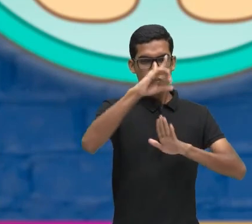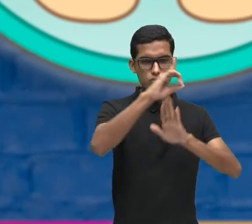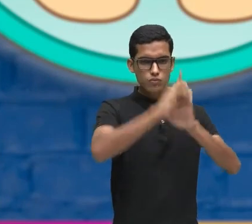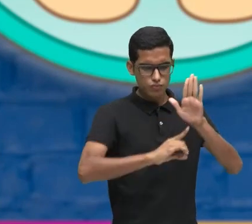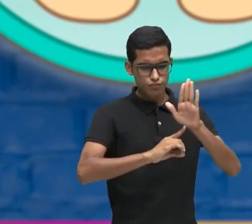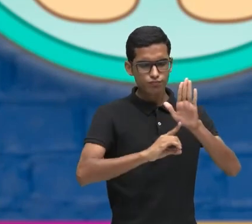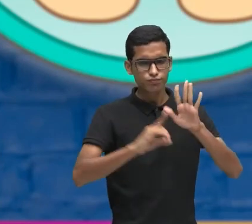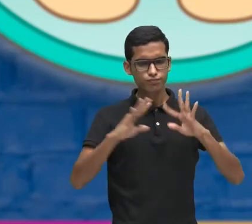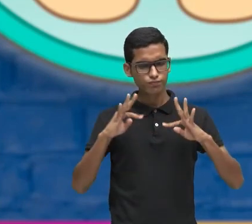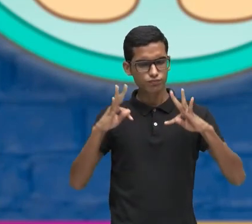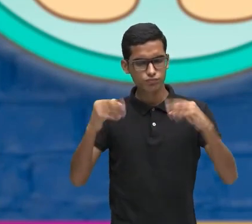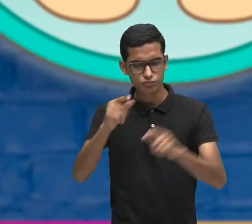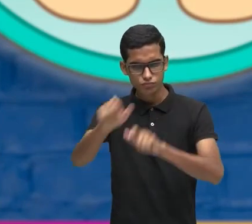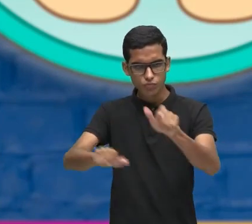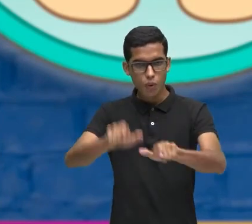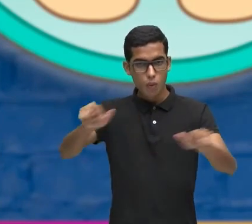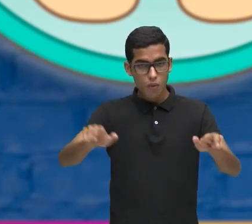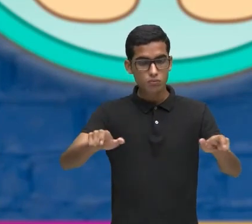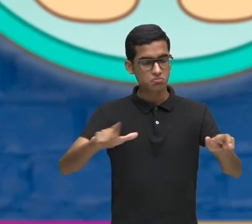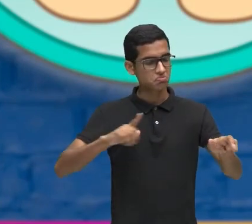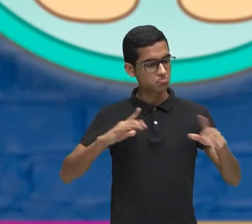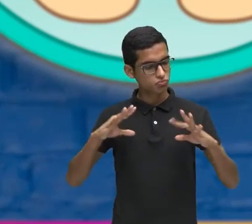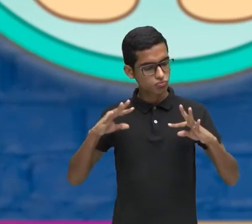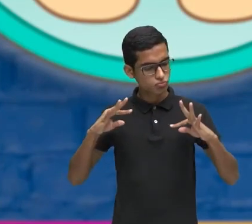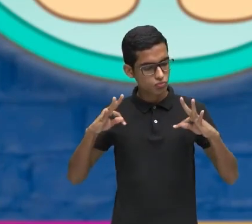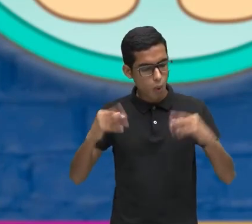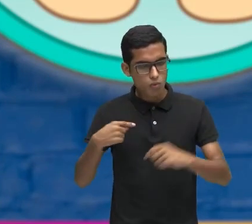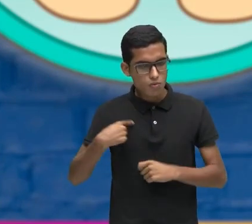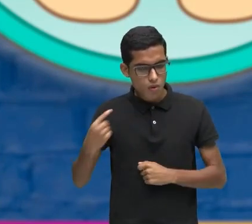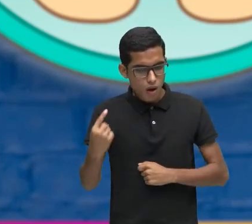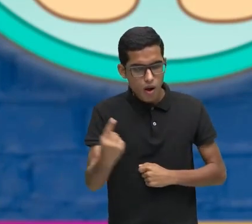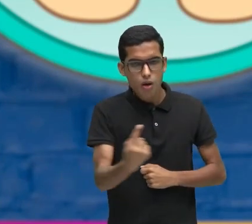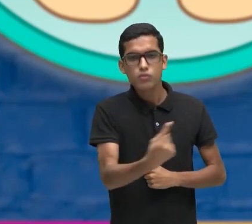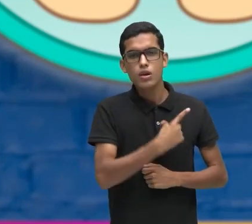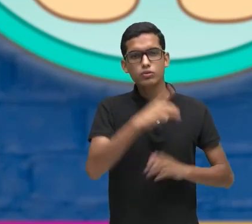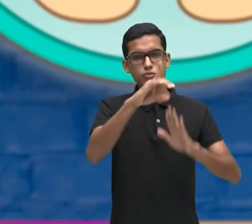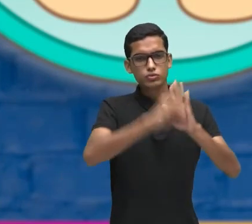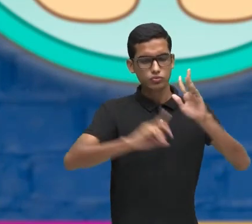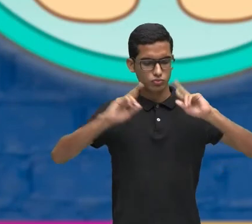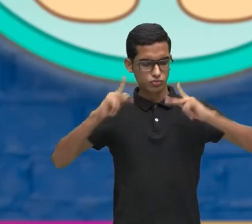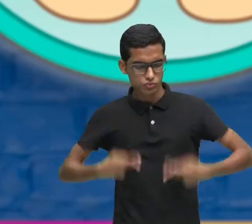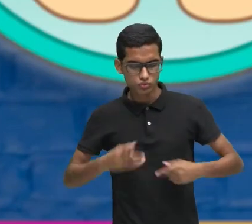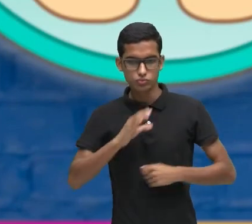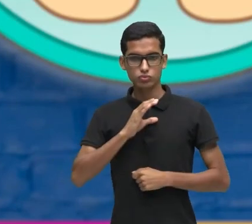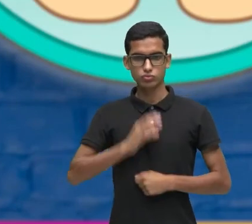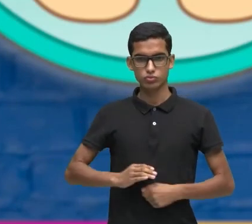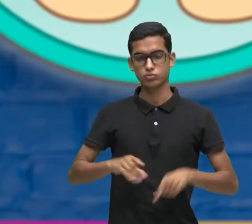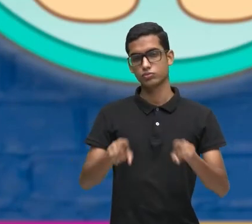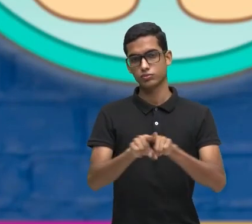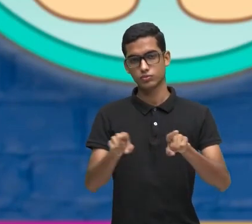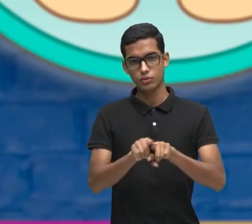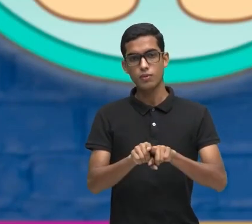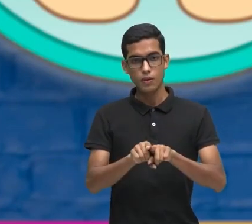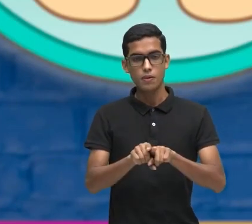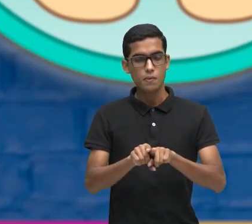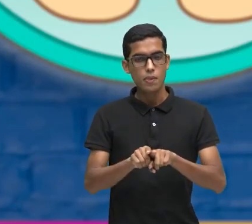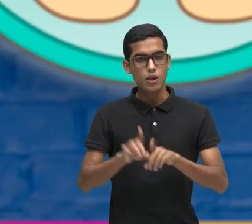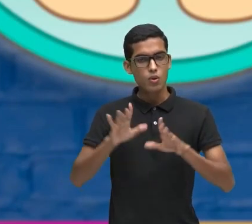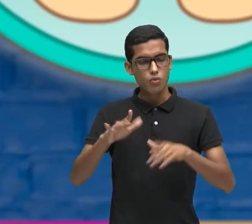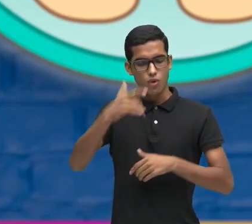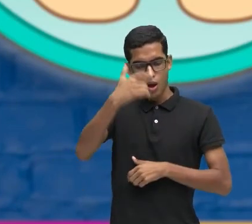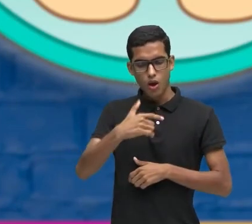a todo Porque todos nós temos direito Temos direitos humanos Direito à cidadania Então assim como eu sei